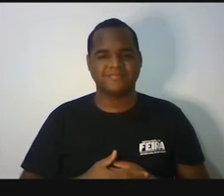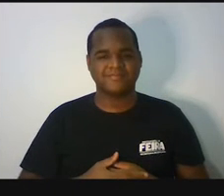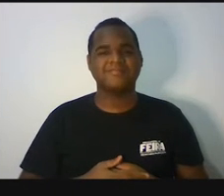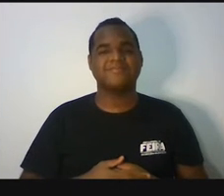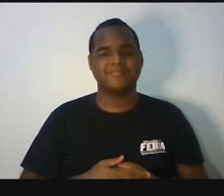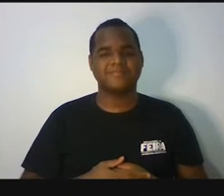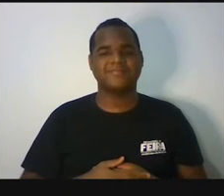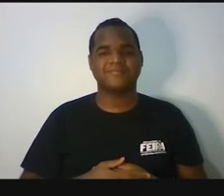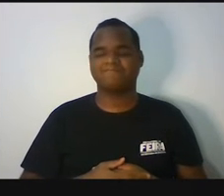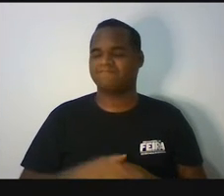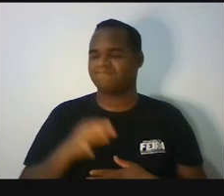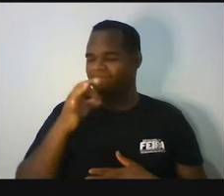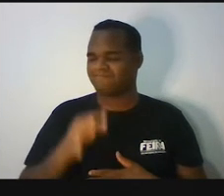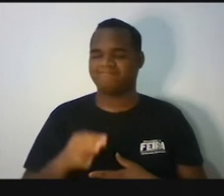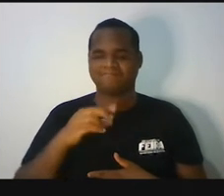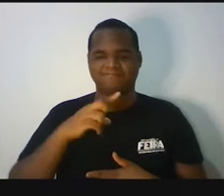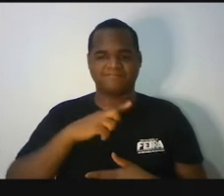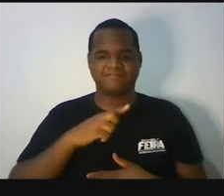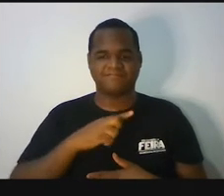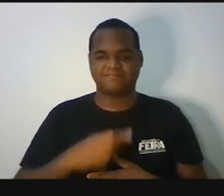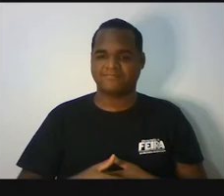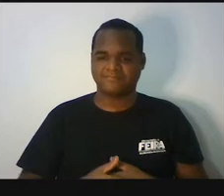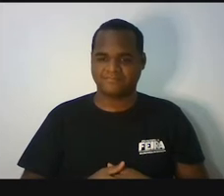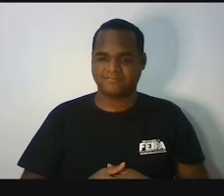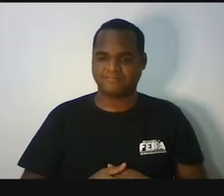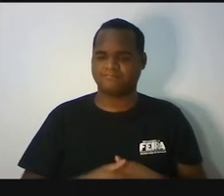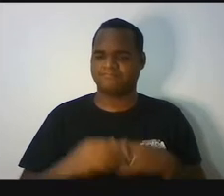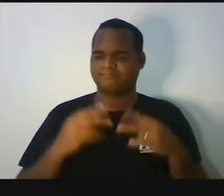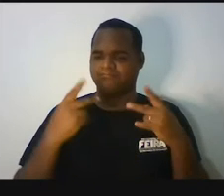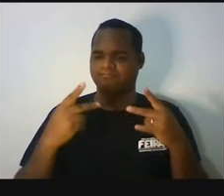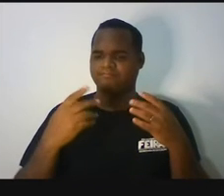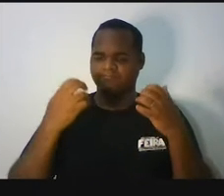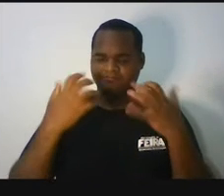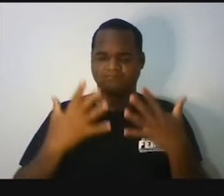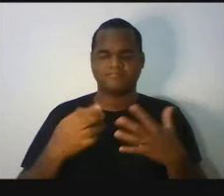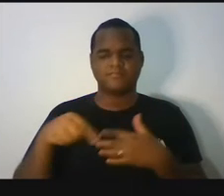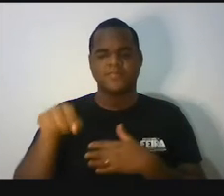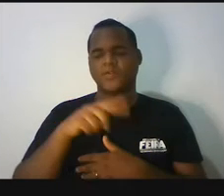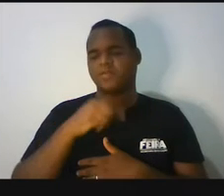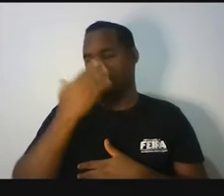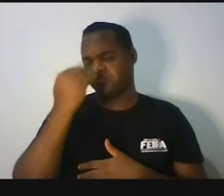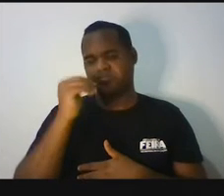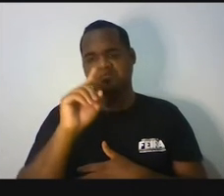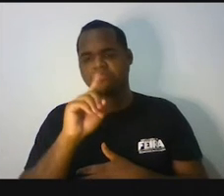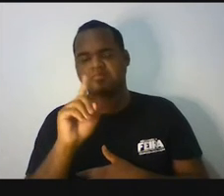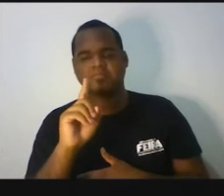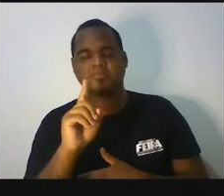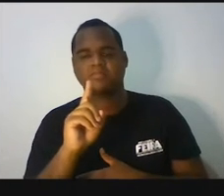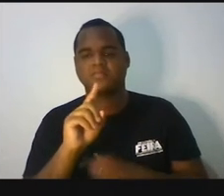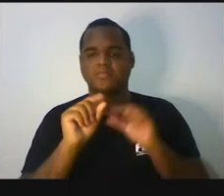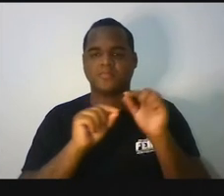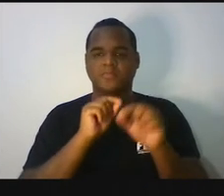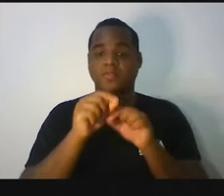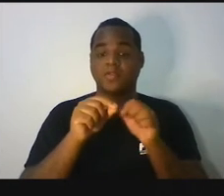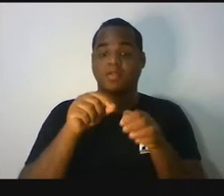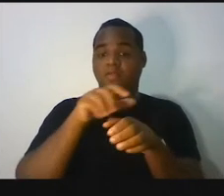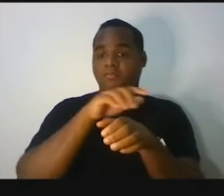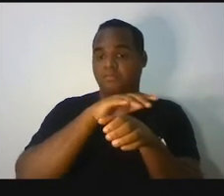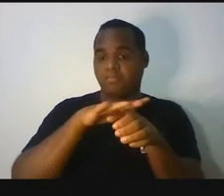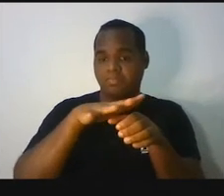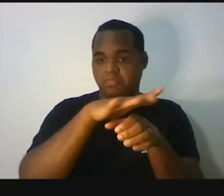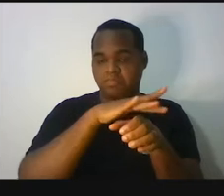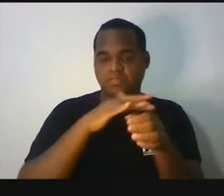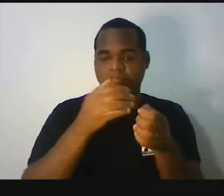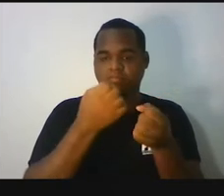forma. Tá? Mas nessa situação, situação, a gente não sabe qual é a capacidade total do